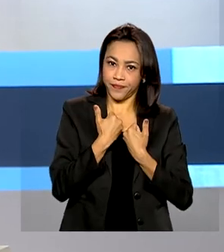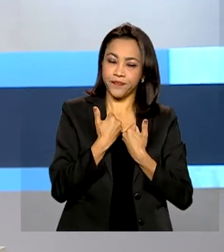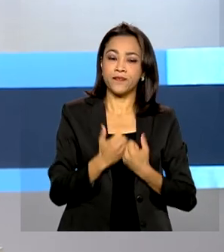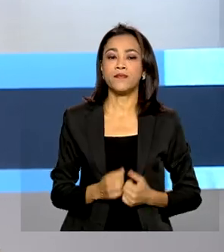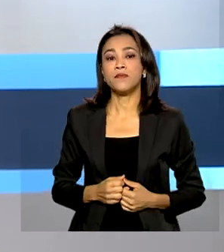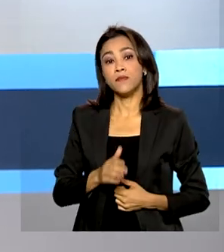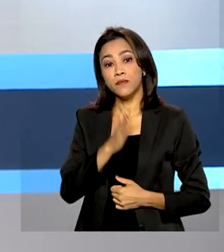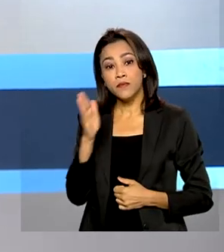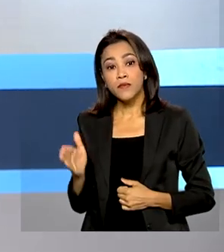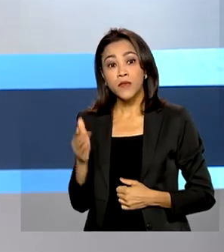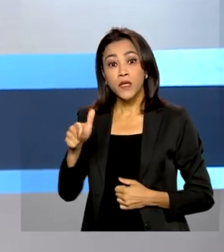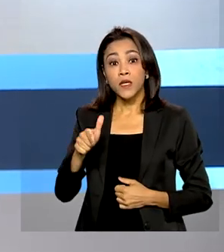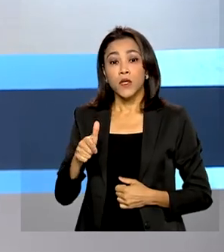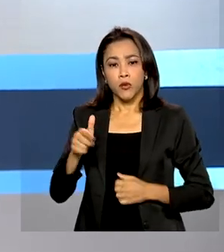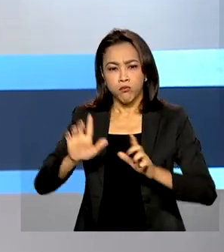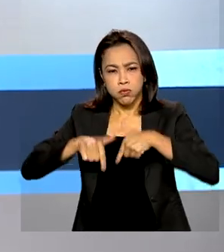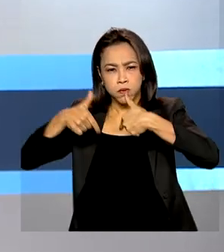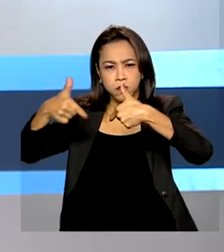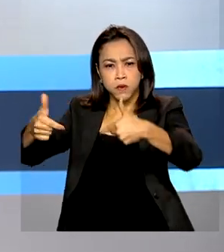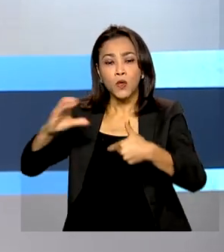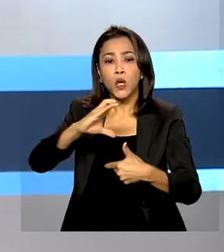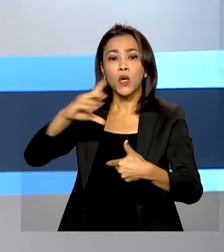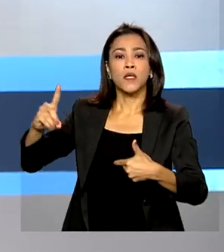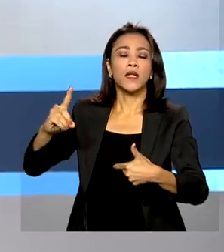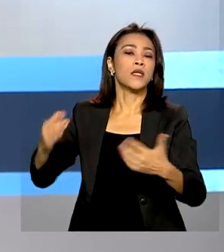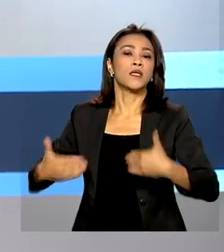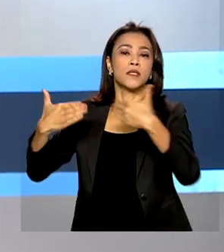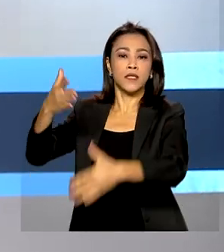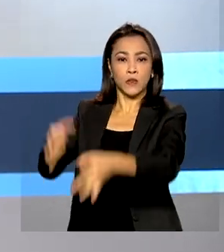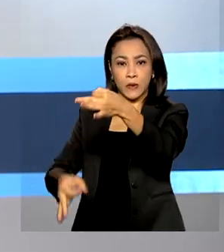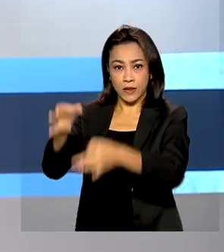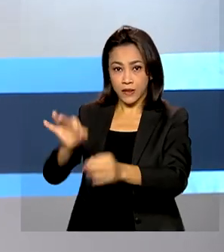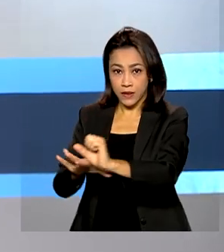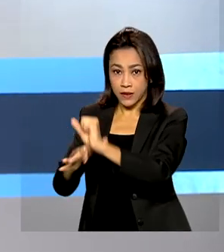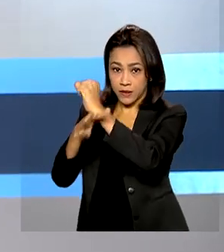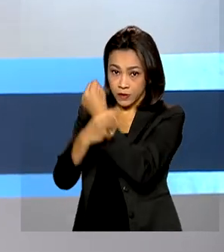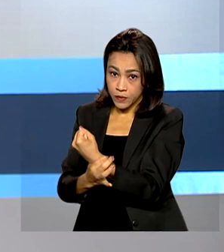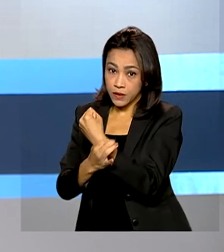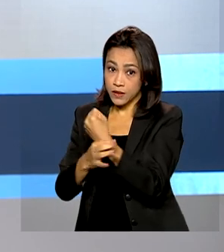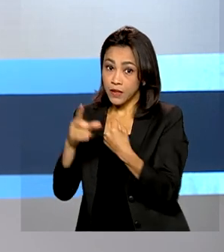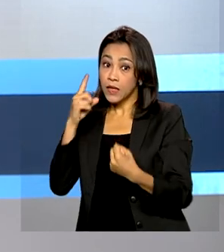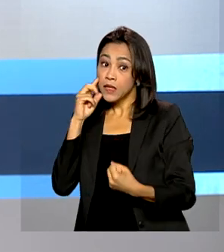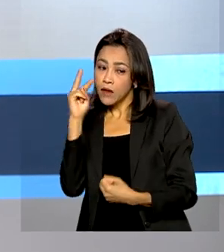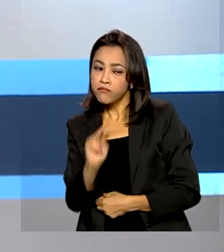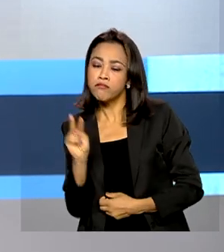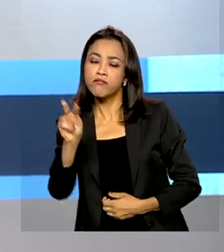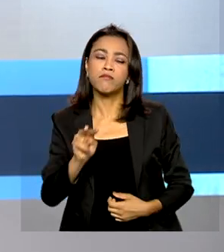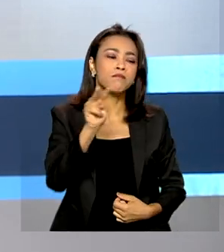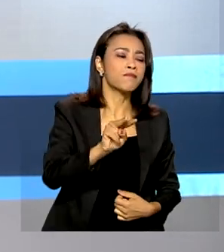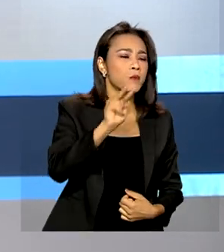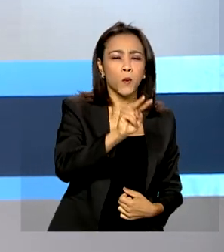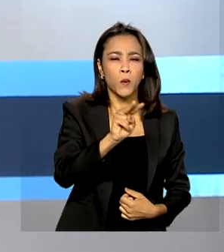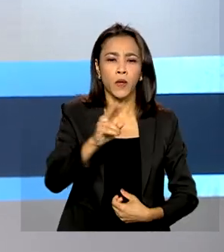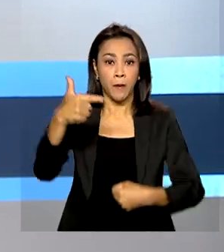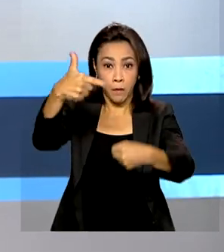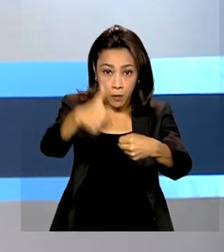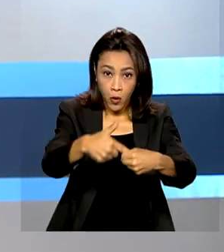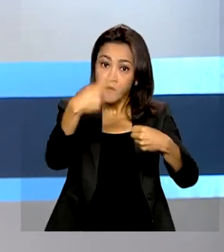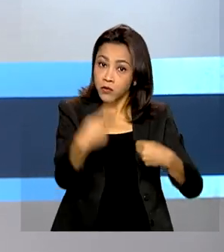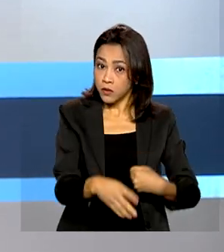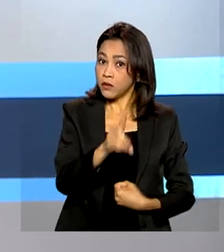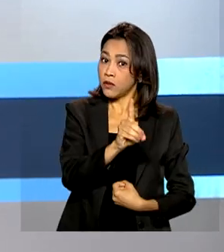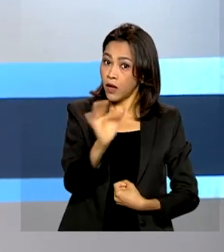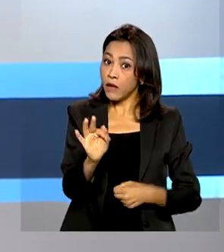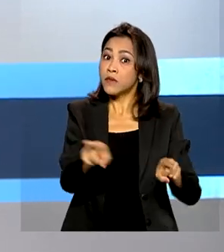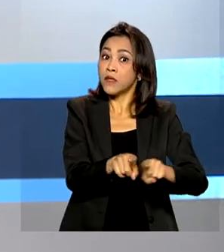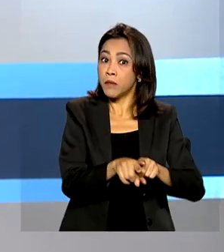E olha, uma operação coordenada pelo Ministério da Justiça e Segurança Pública está verificando postos de combustíveis no Distrito Federal e